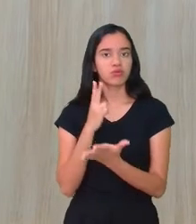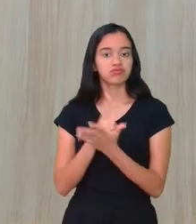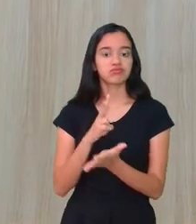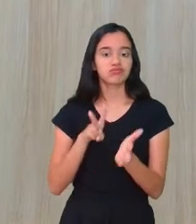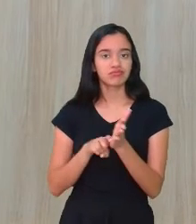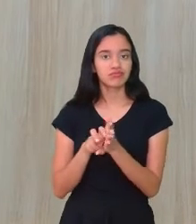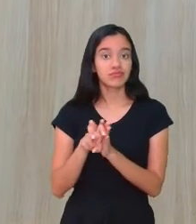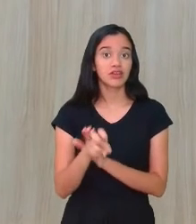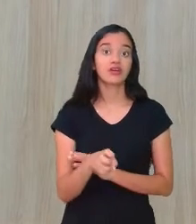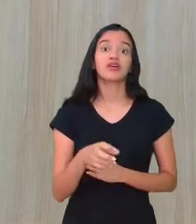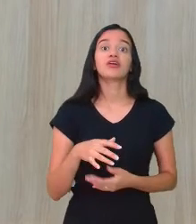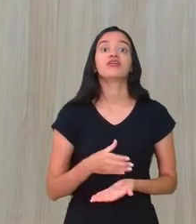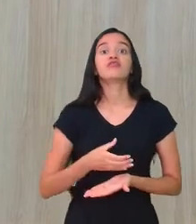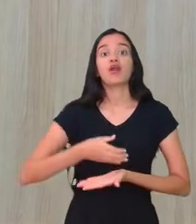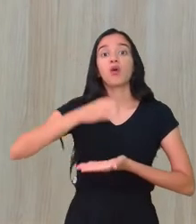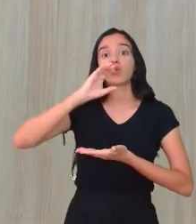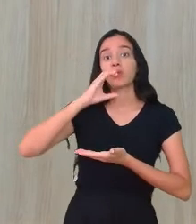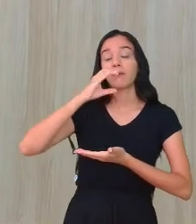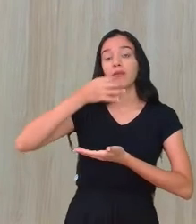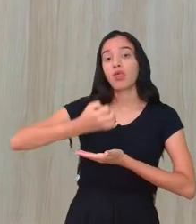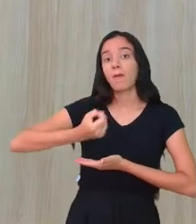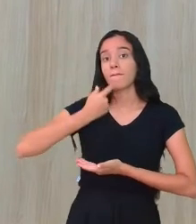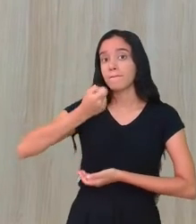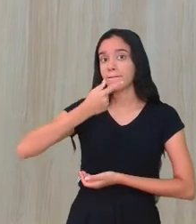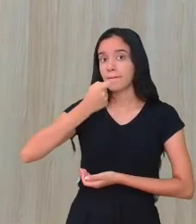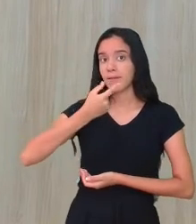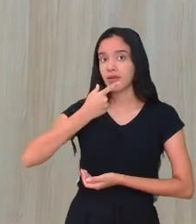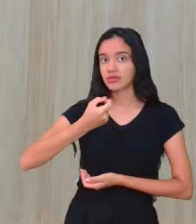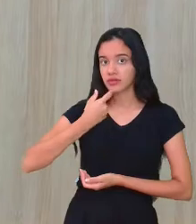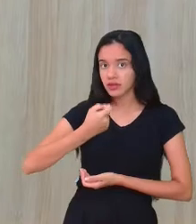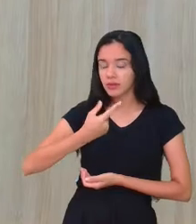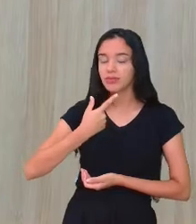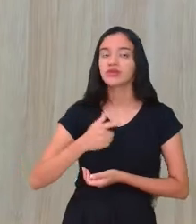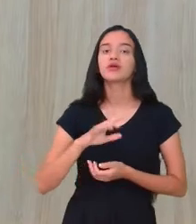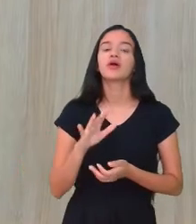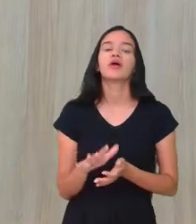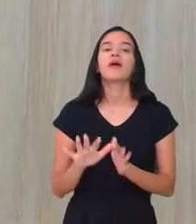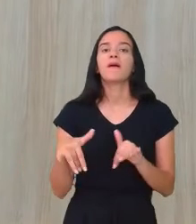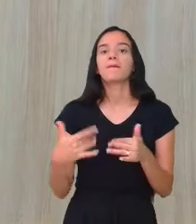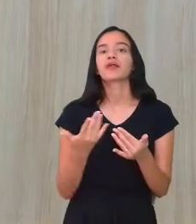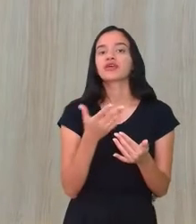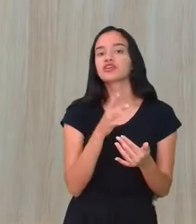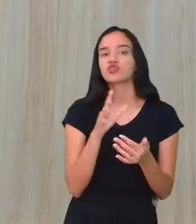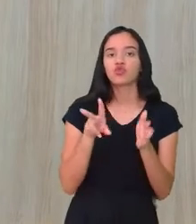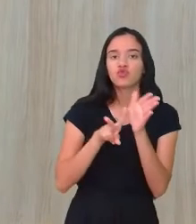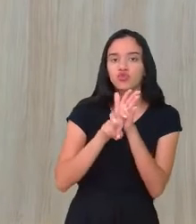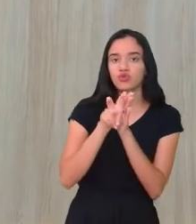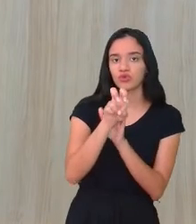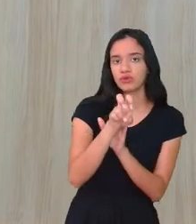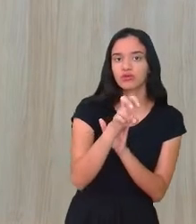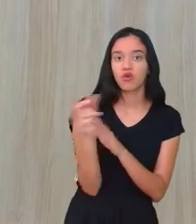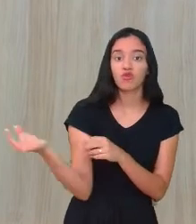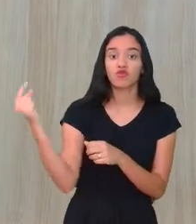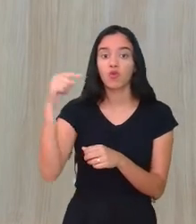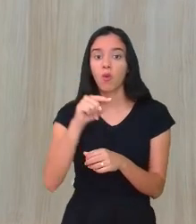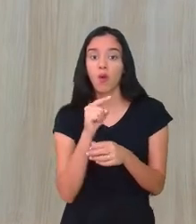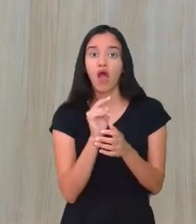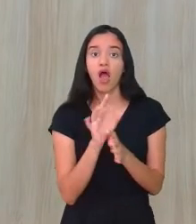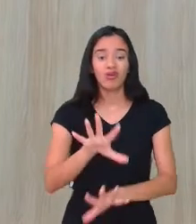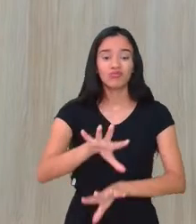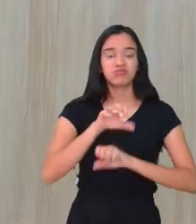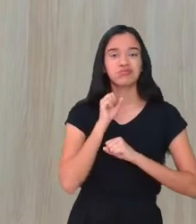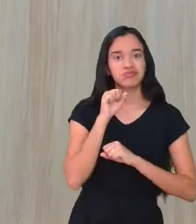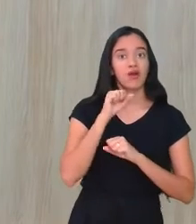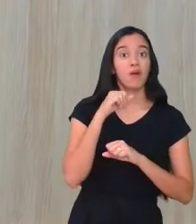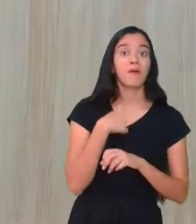você fica tomando esse medicamento para que o vírus não volte a realizar outros efeitos no seu